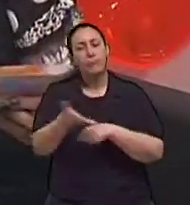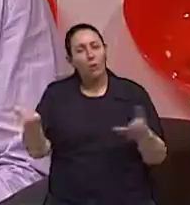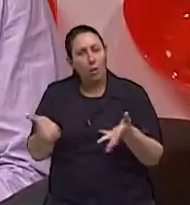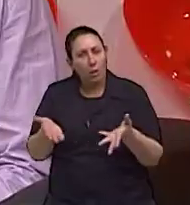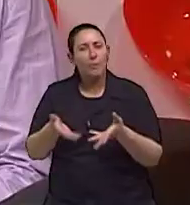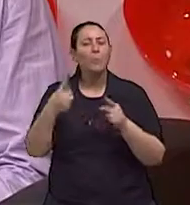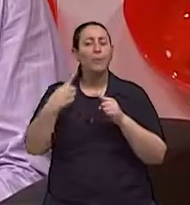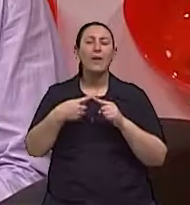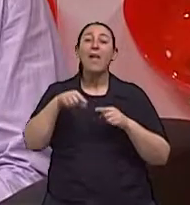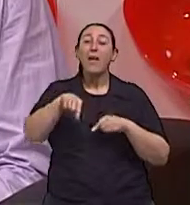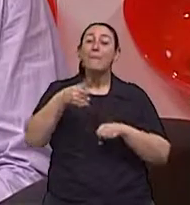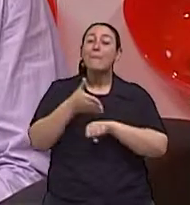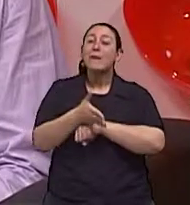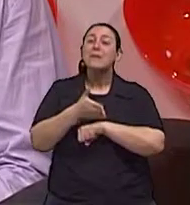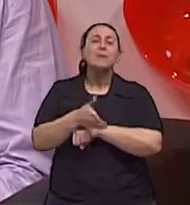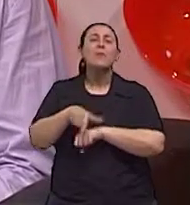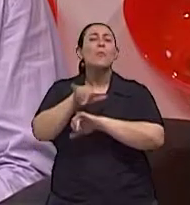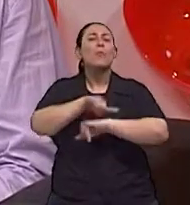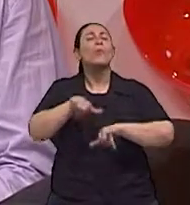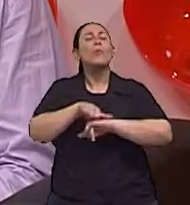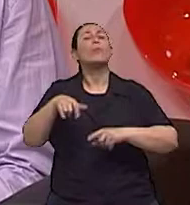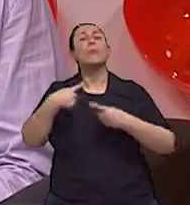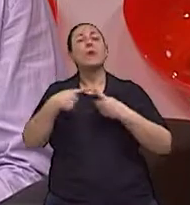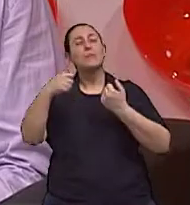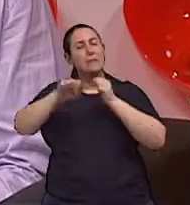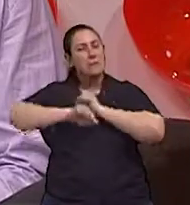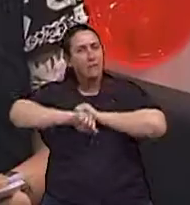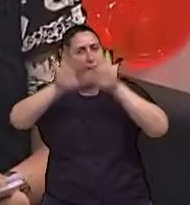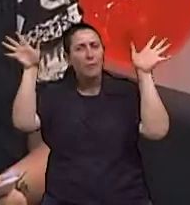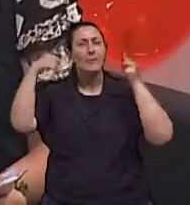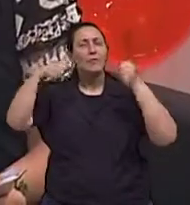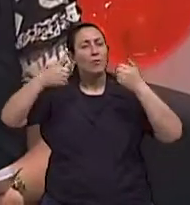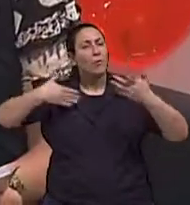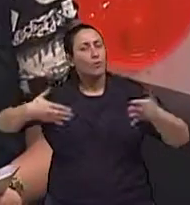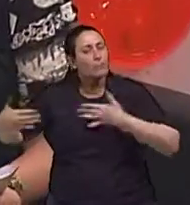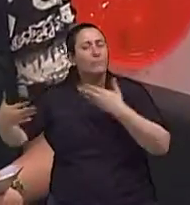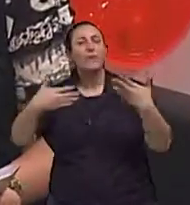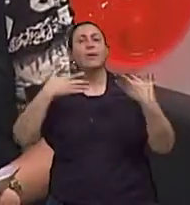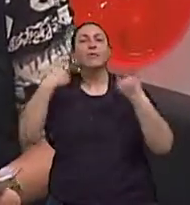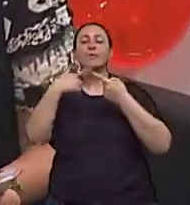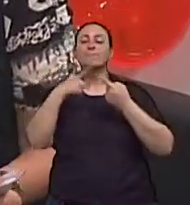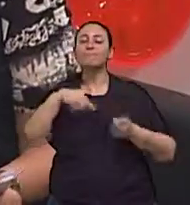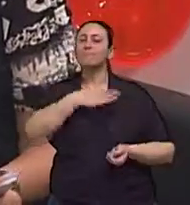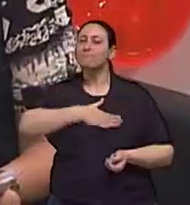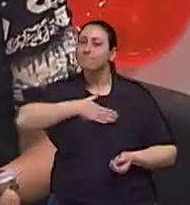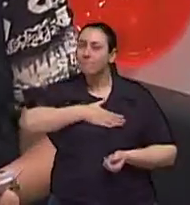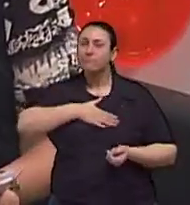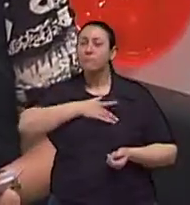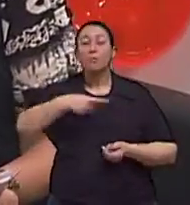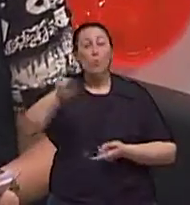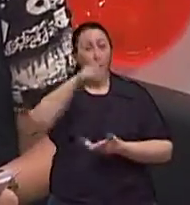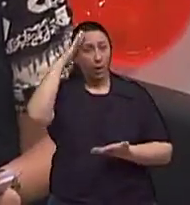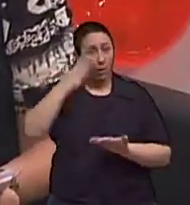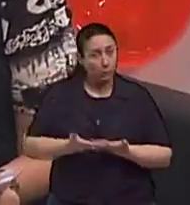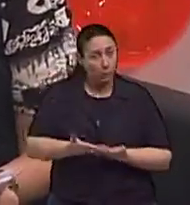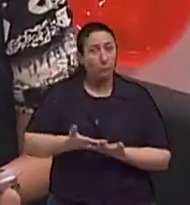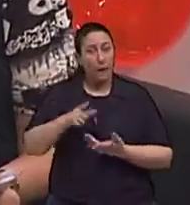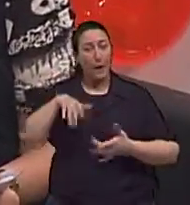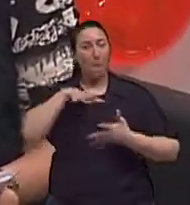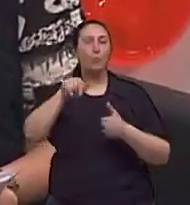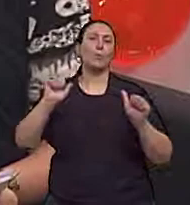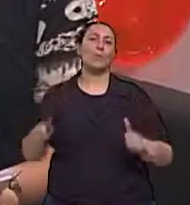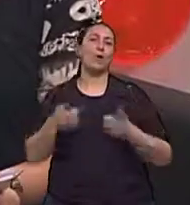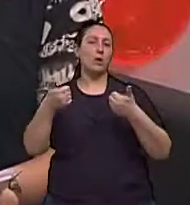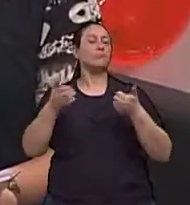essa participação no programa esses esclarecimentos essa alegria de passar para a gente o que realmente tu acreditas e que esse mundo vai ficar